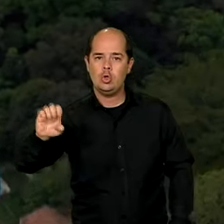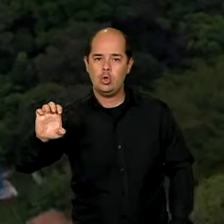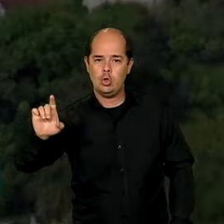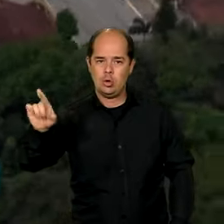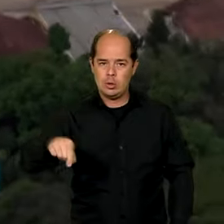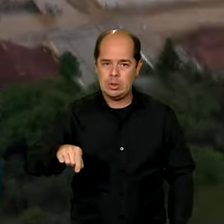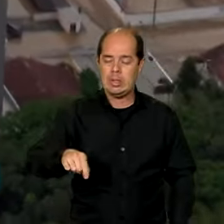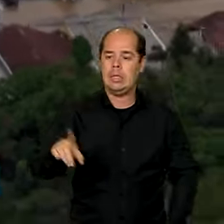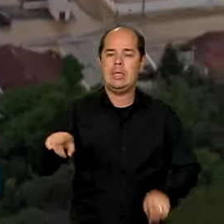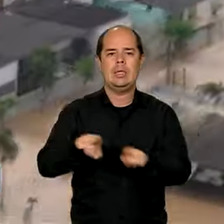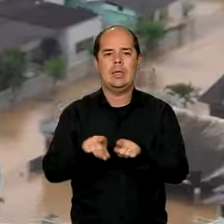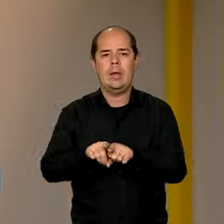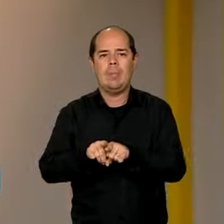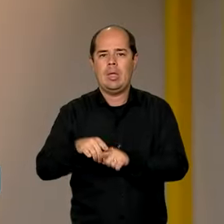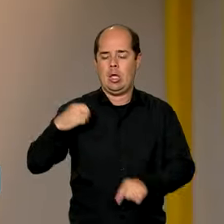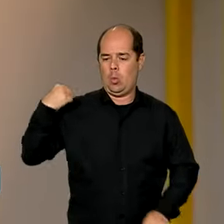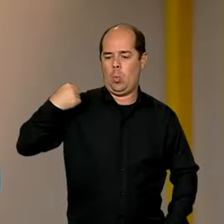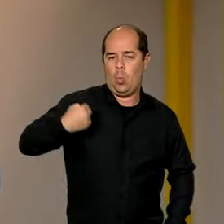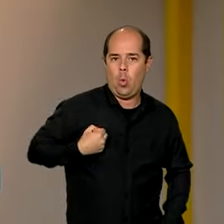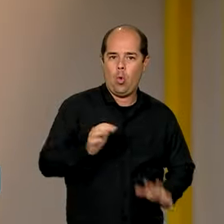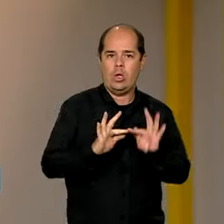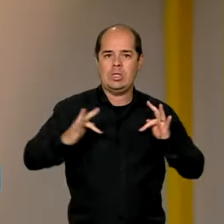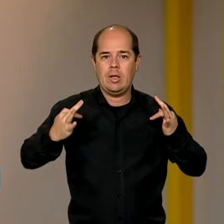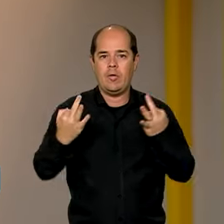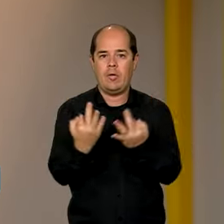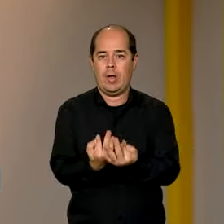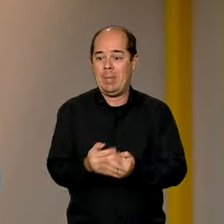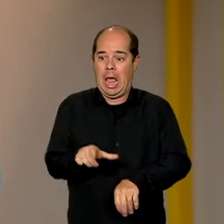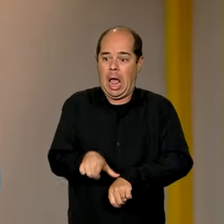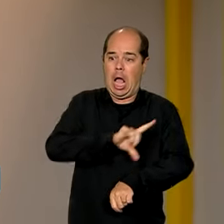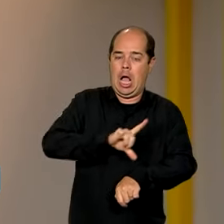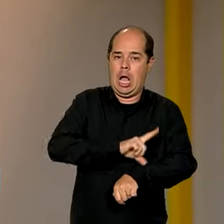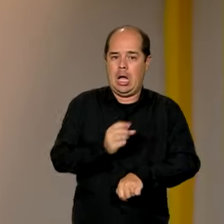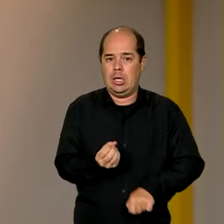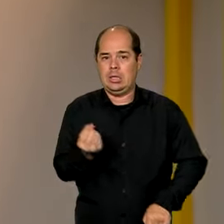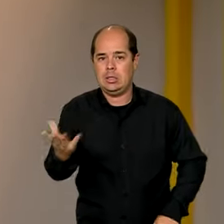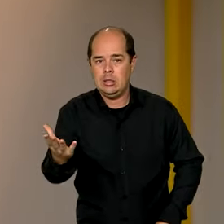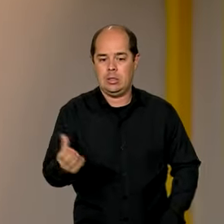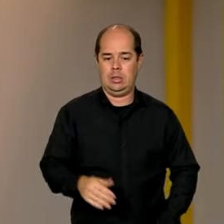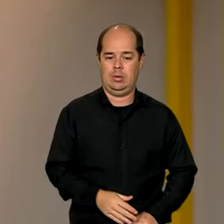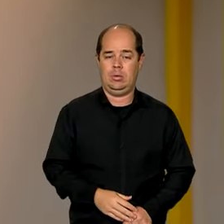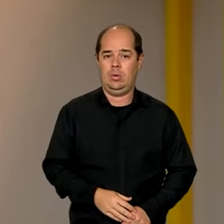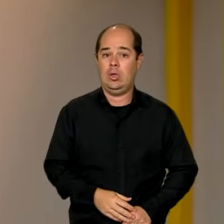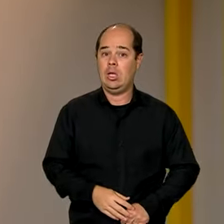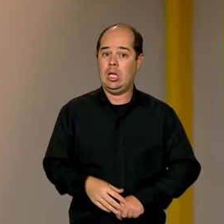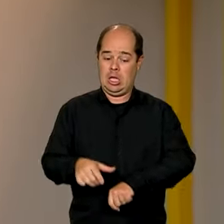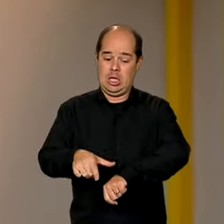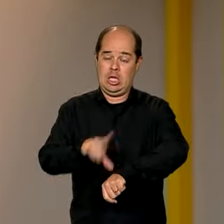beneficiários do Bolsa Família que vivem nas áreas atingidas para o dia 18 deste mês.